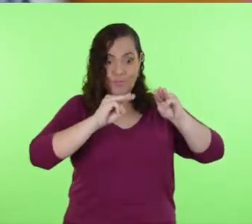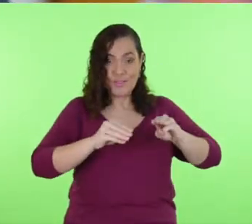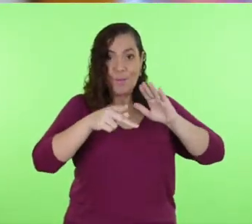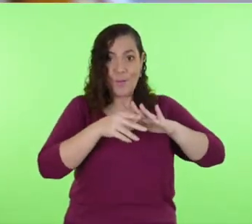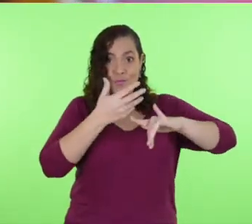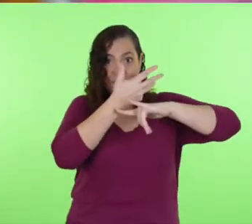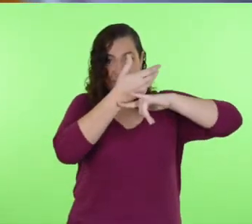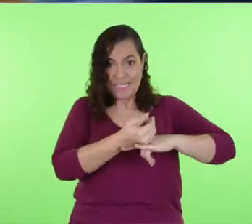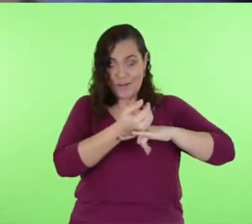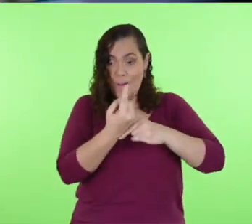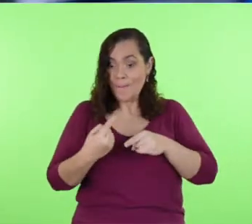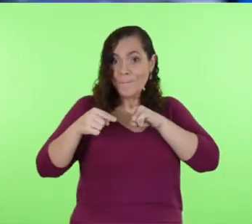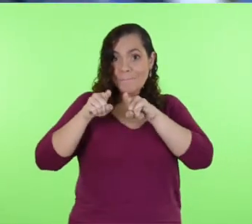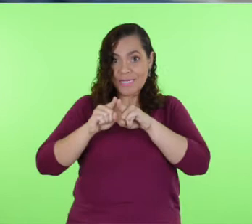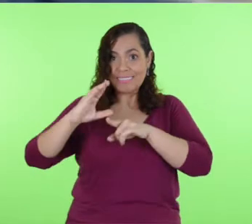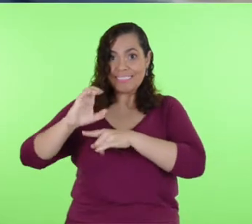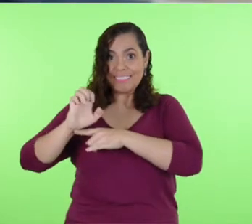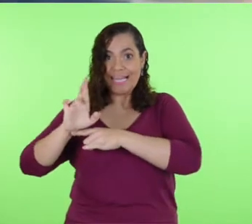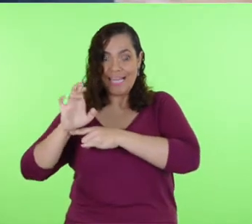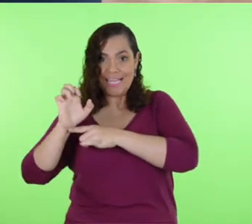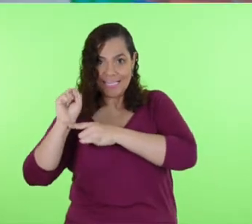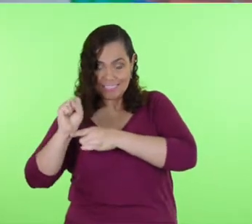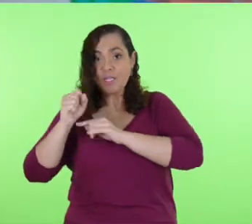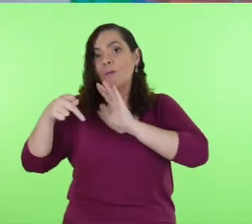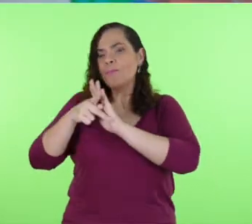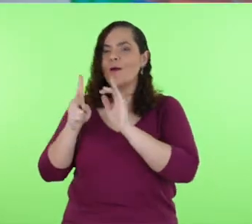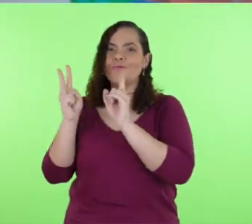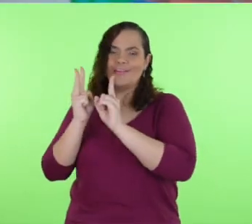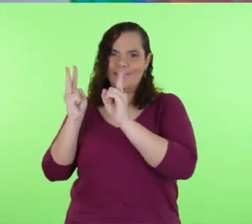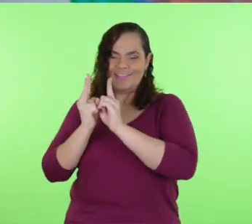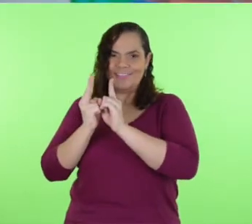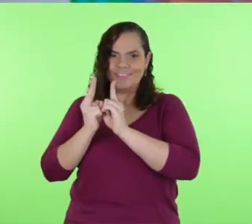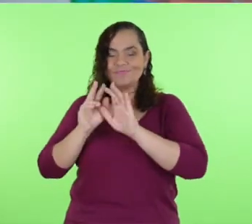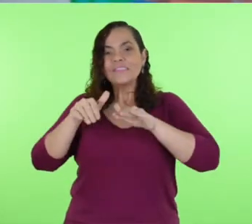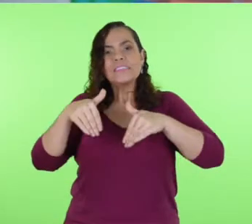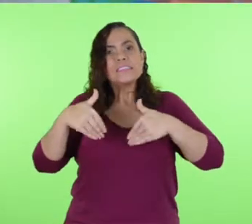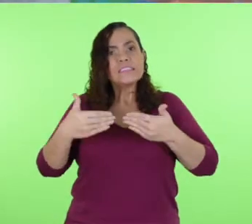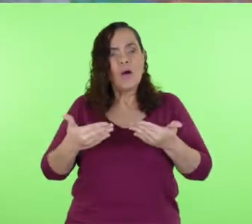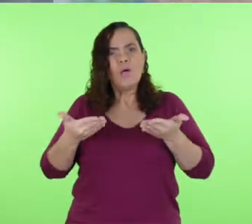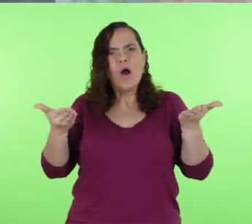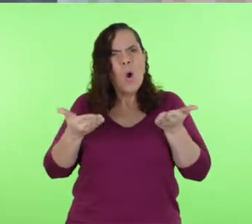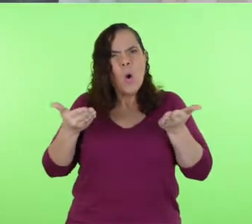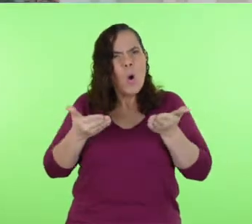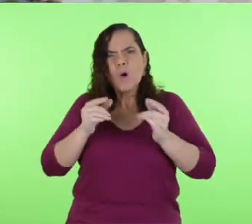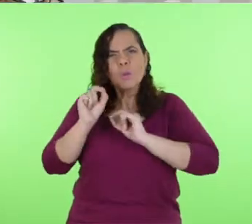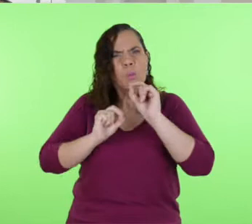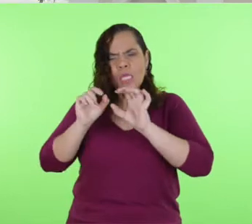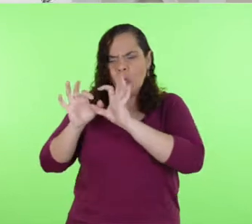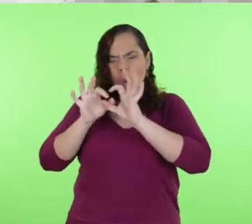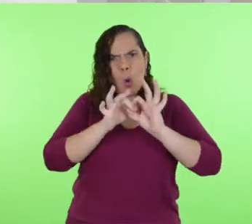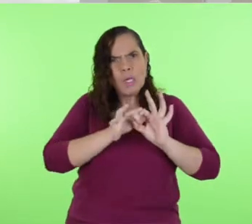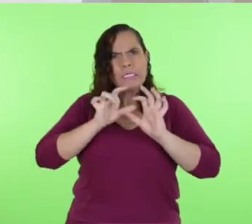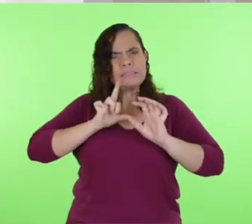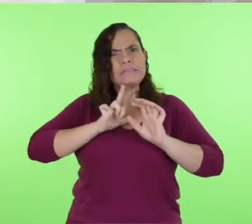vinculado ao Centro de Ensino Superior do Seridó, o SERES, da Universidade Federal do Rio Grande do Norte. Essa iniciativa,